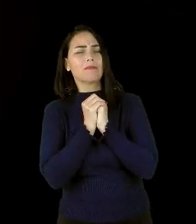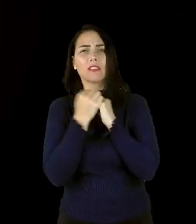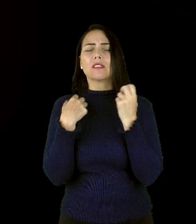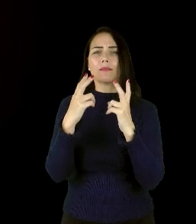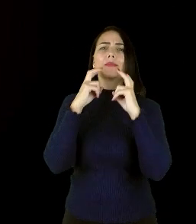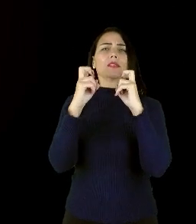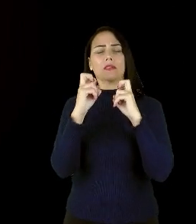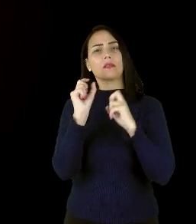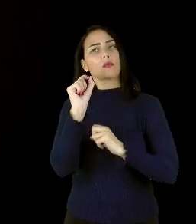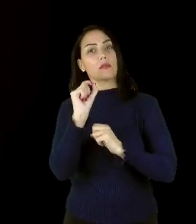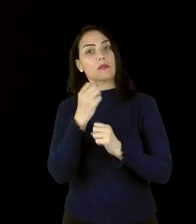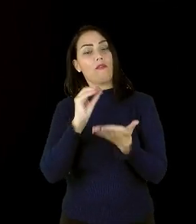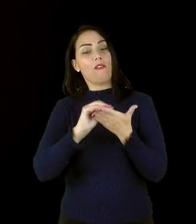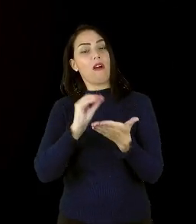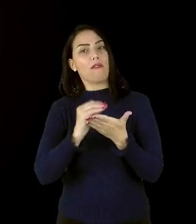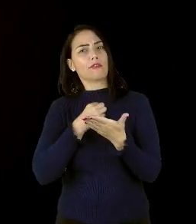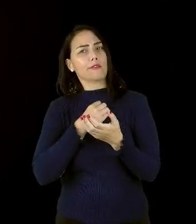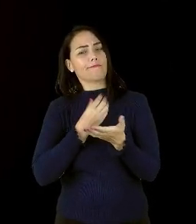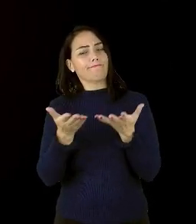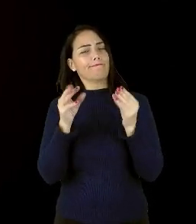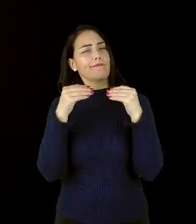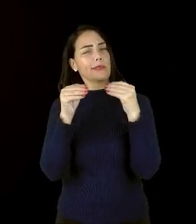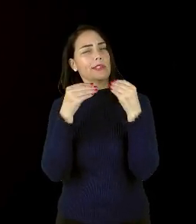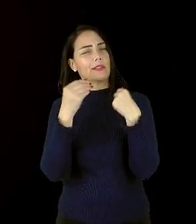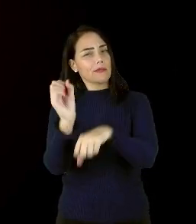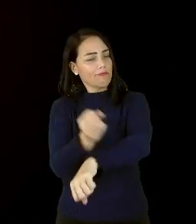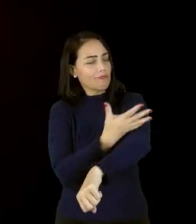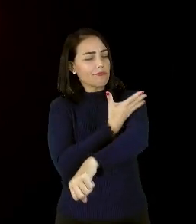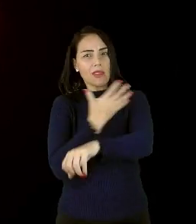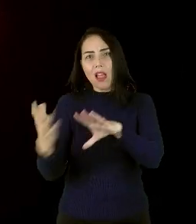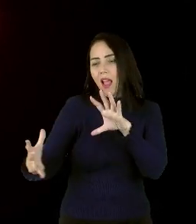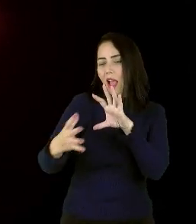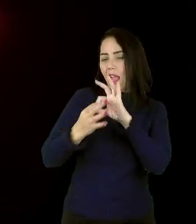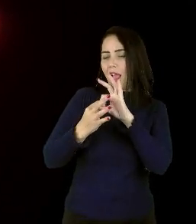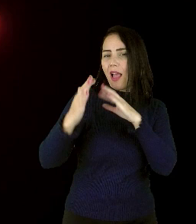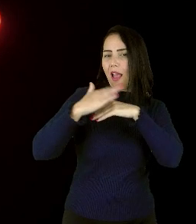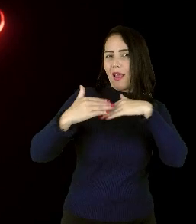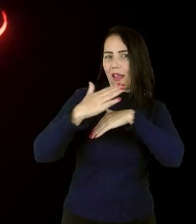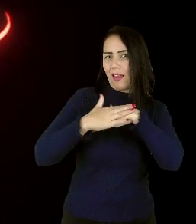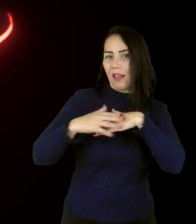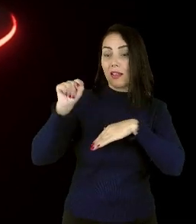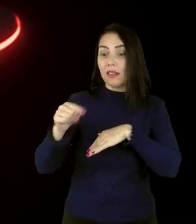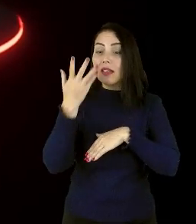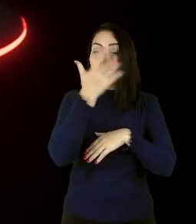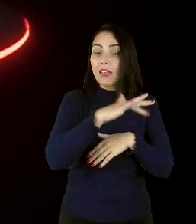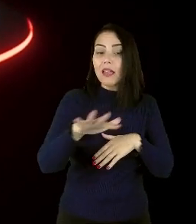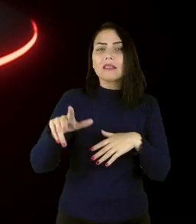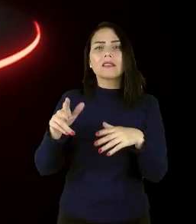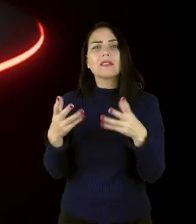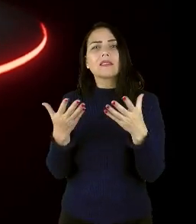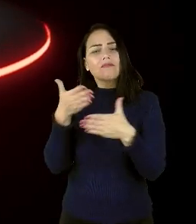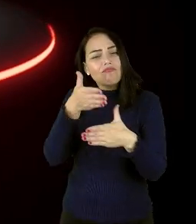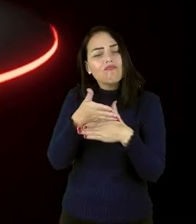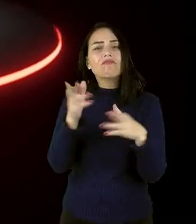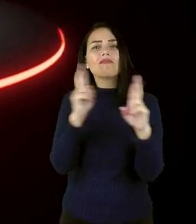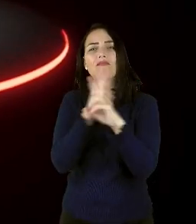faltava a habilidade emocional do laço afetivo. Essas crianças passaram por muitos relacionamentos rompidos,